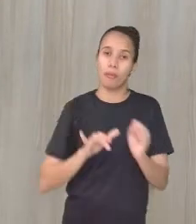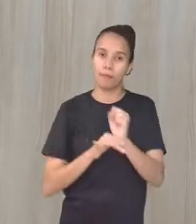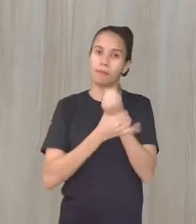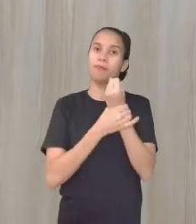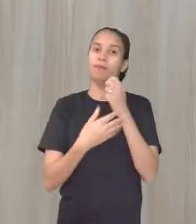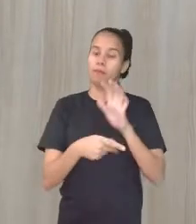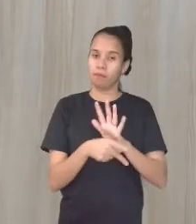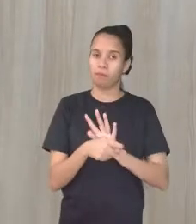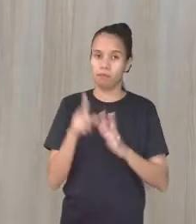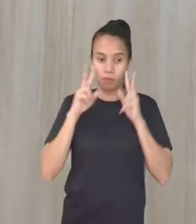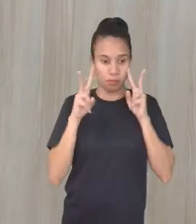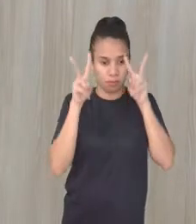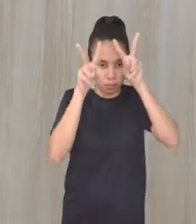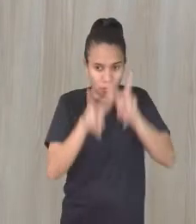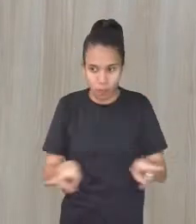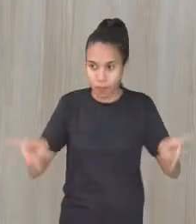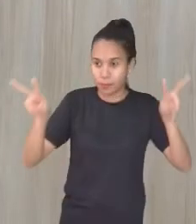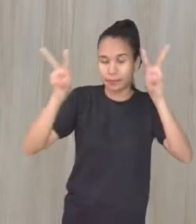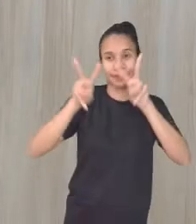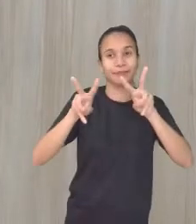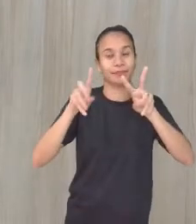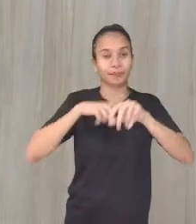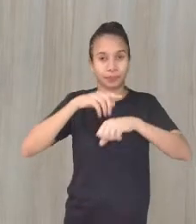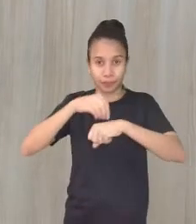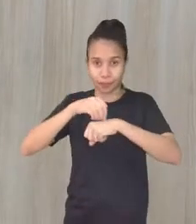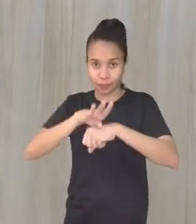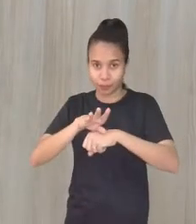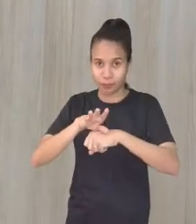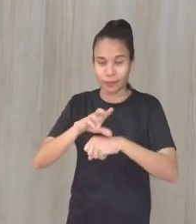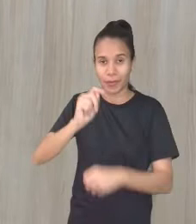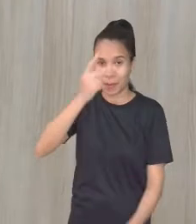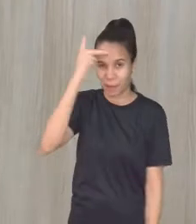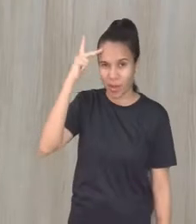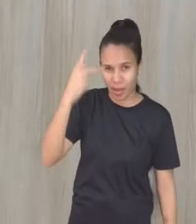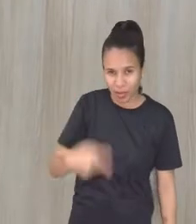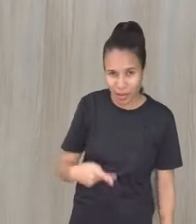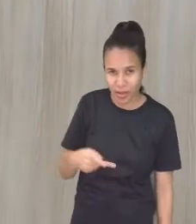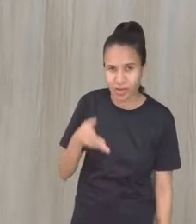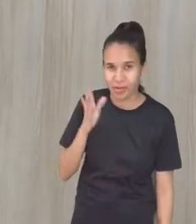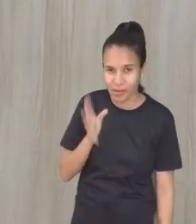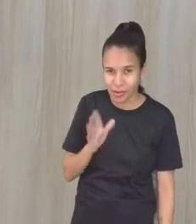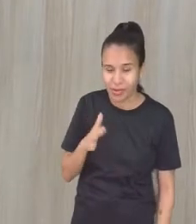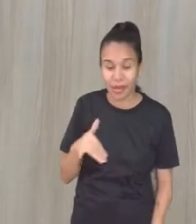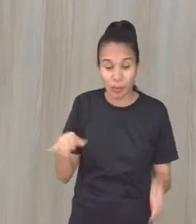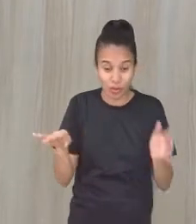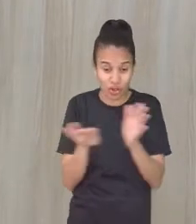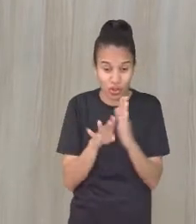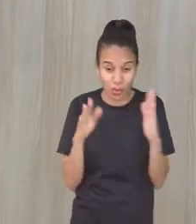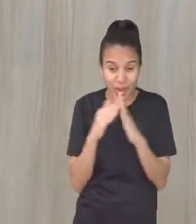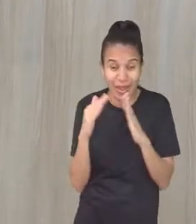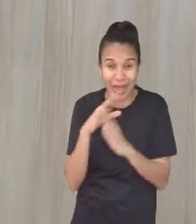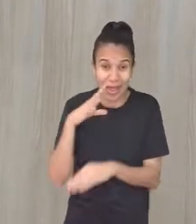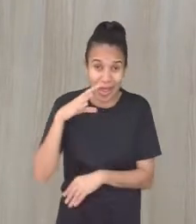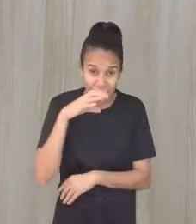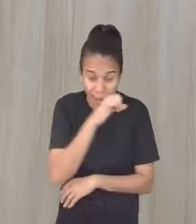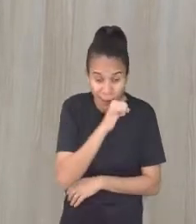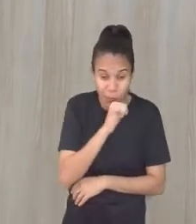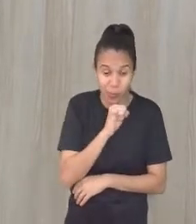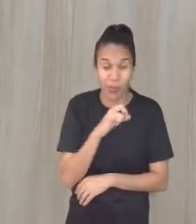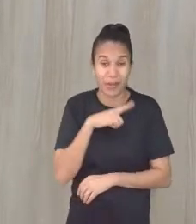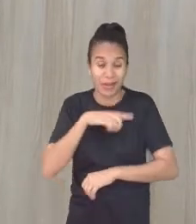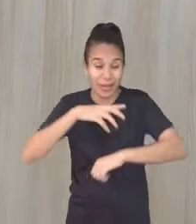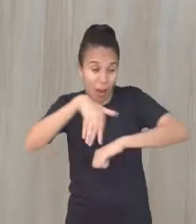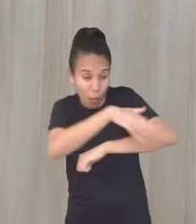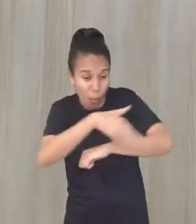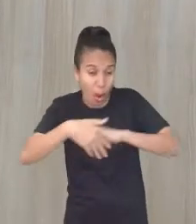que a gente está vendo. E aí vem uma dica. Quem aqui, já quando entrou em casa rapidinho, saindo da